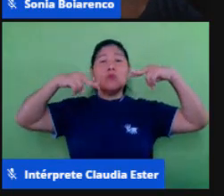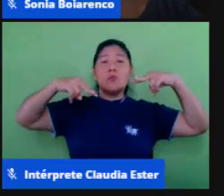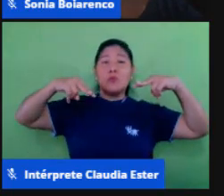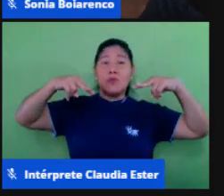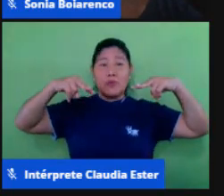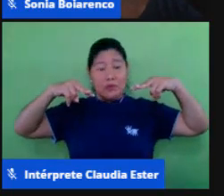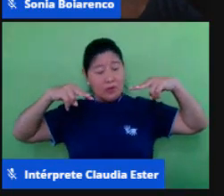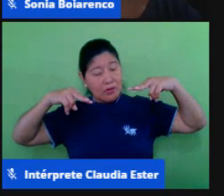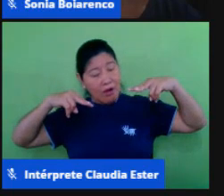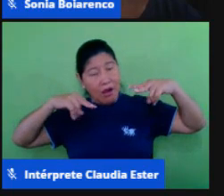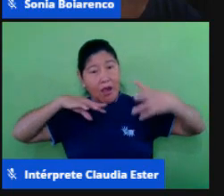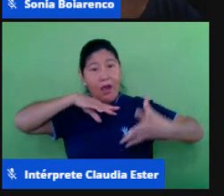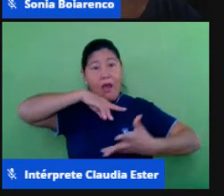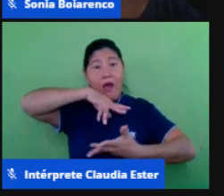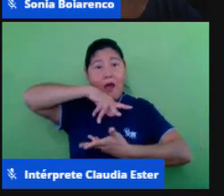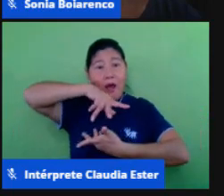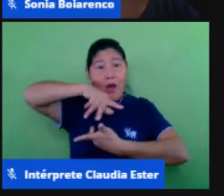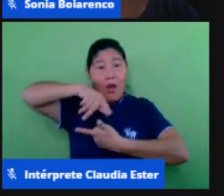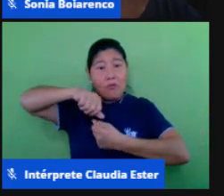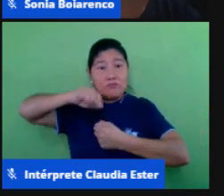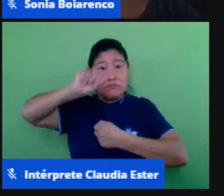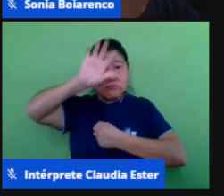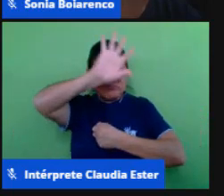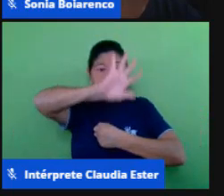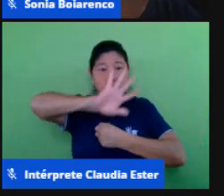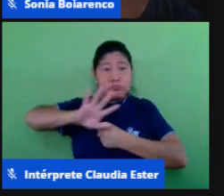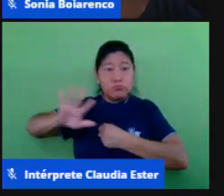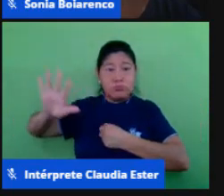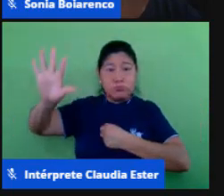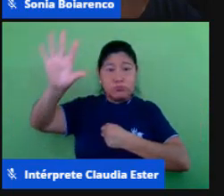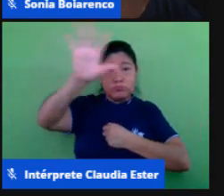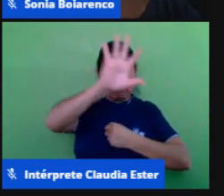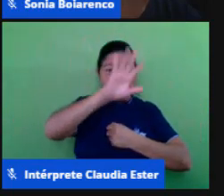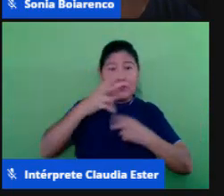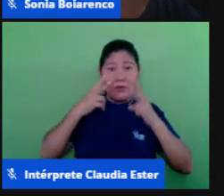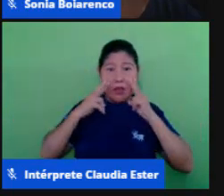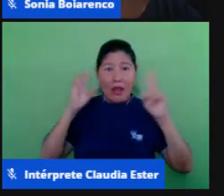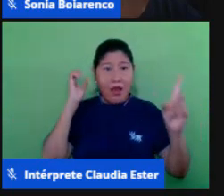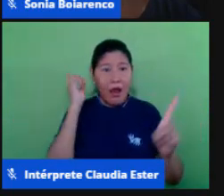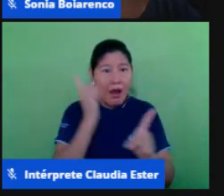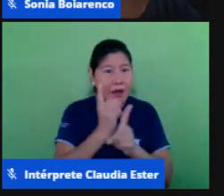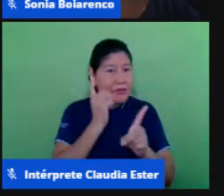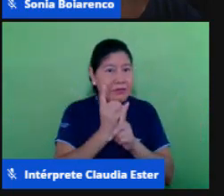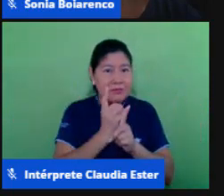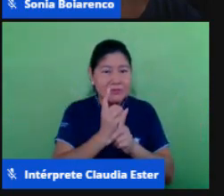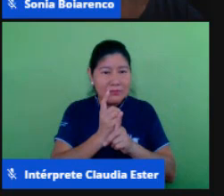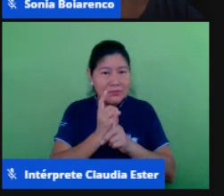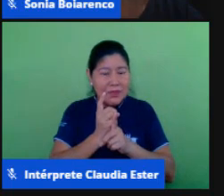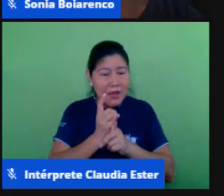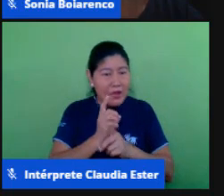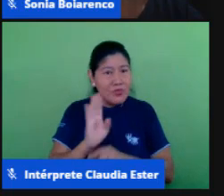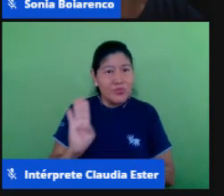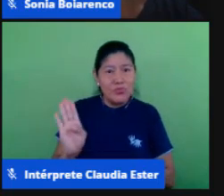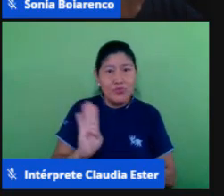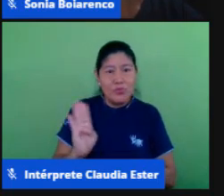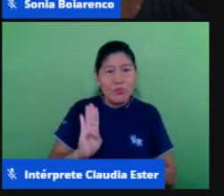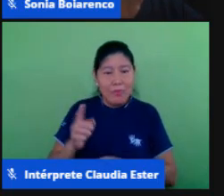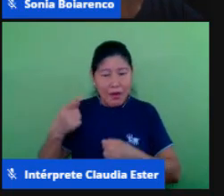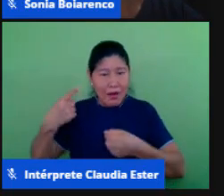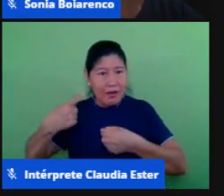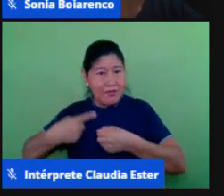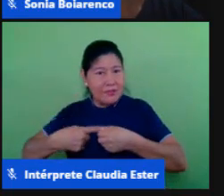que é o universo a gente vai afunilando até ele se encontrar no seu bairro na sua cidade